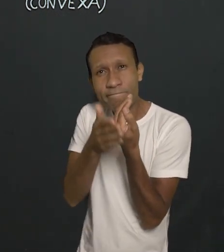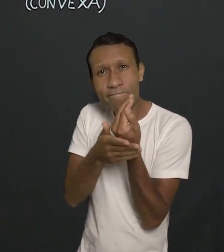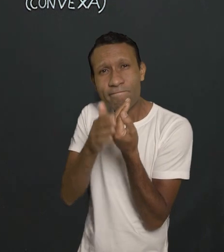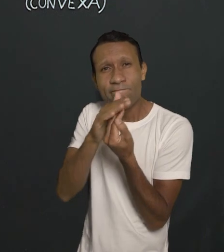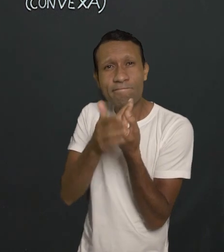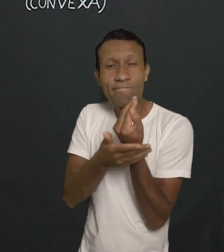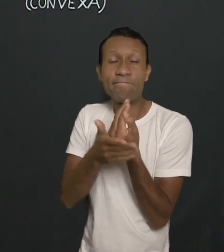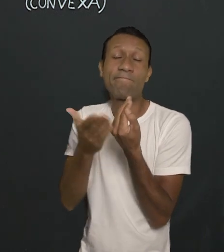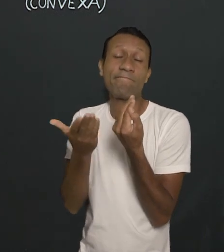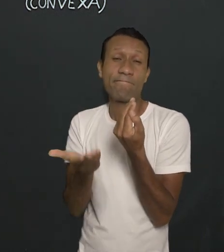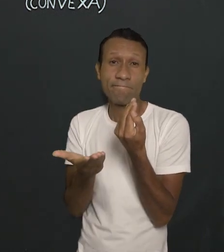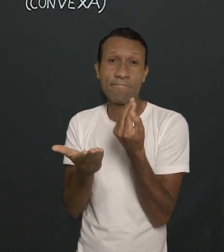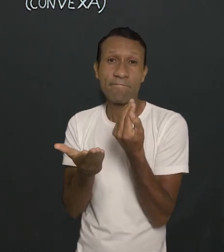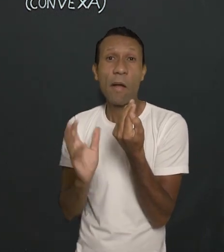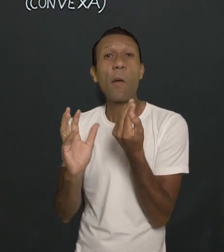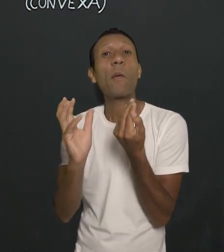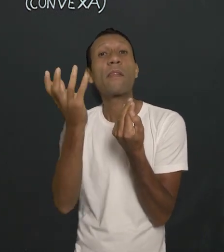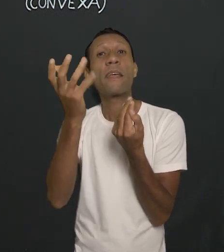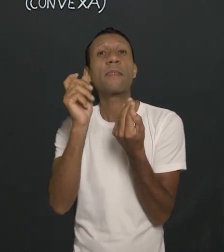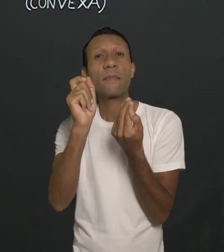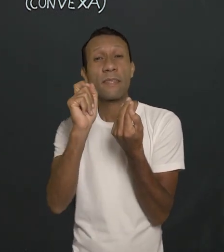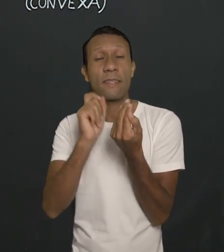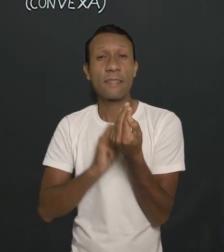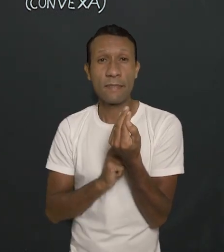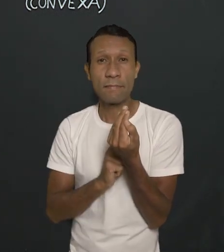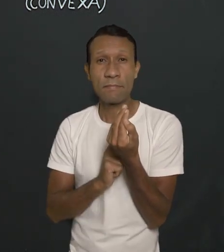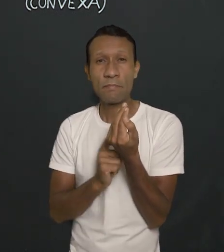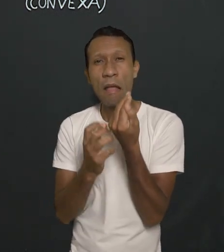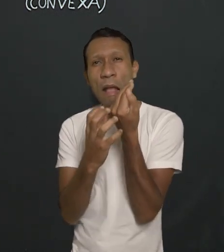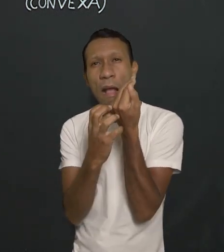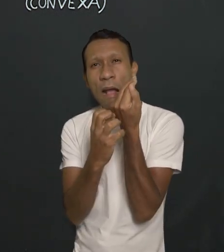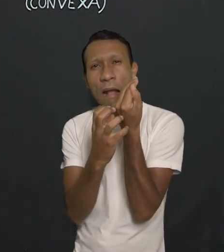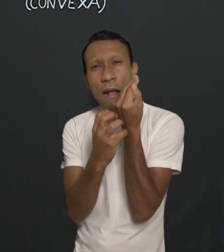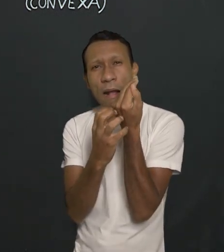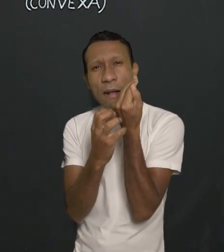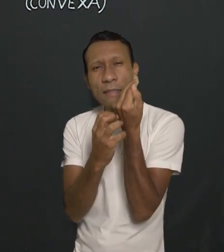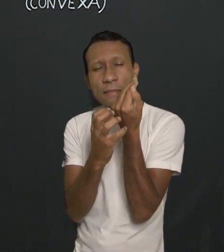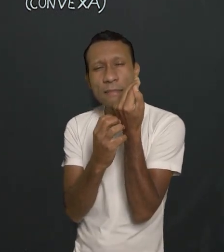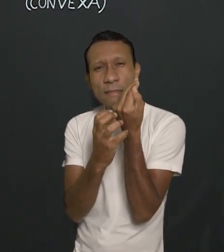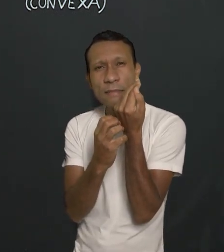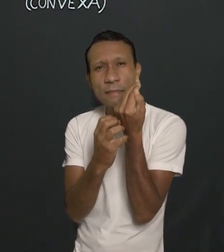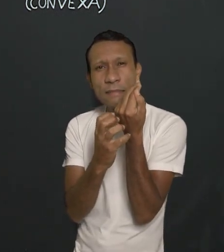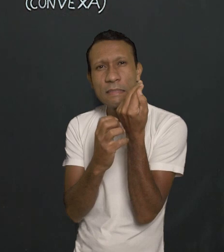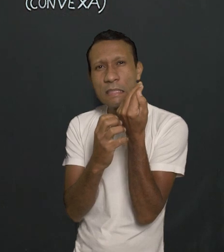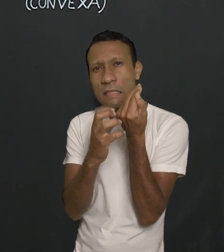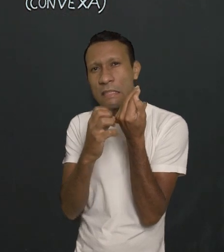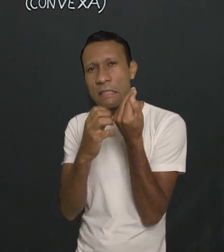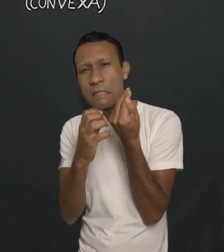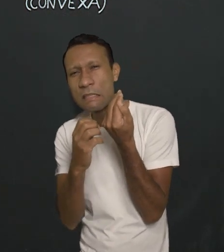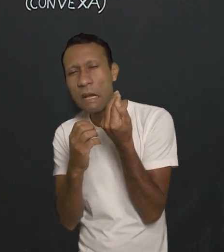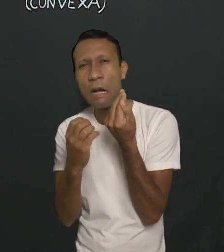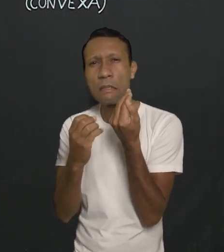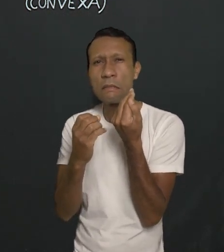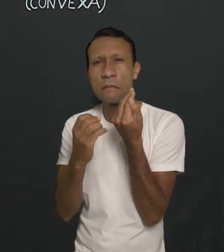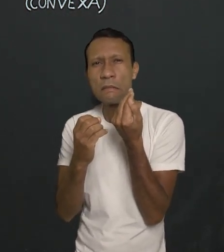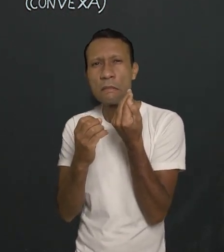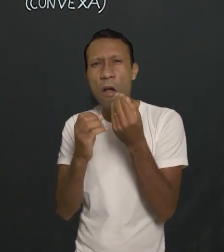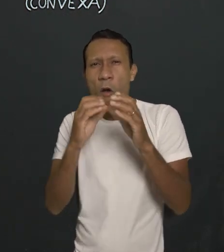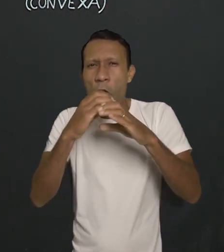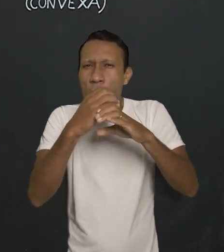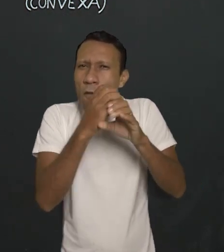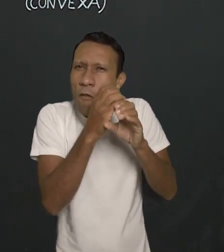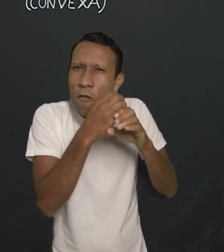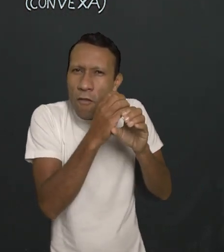tão legal assim. Essa lente pode estar um pouco rígida, logo, há uma dificuldade do